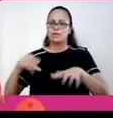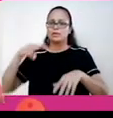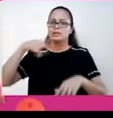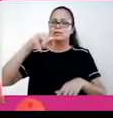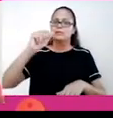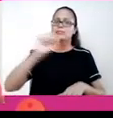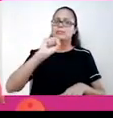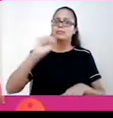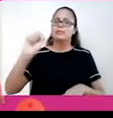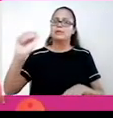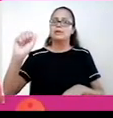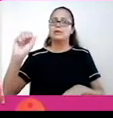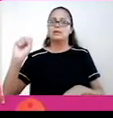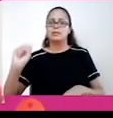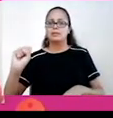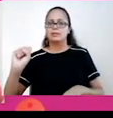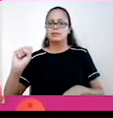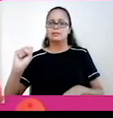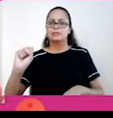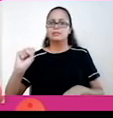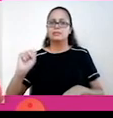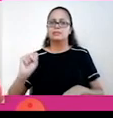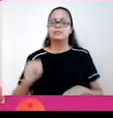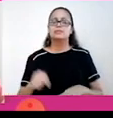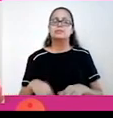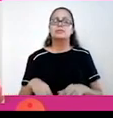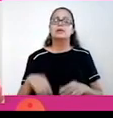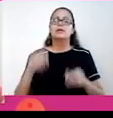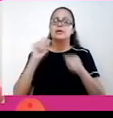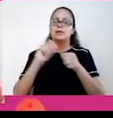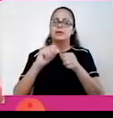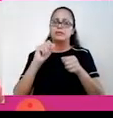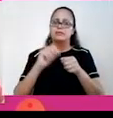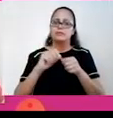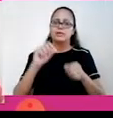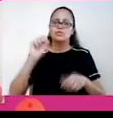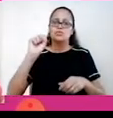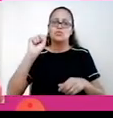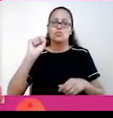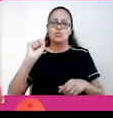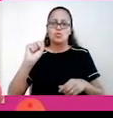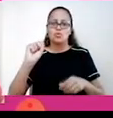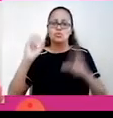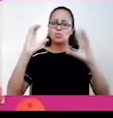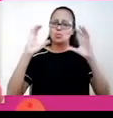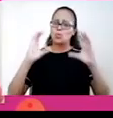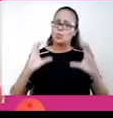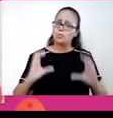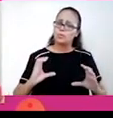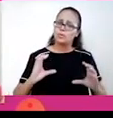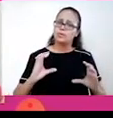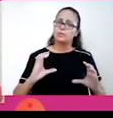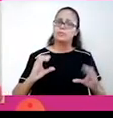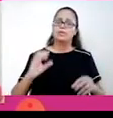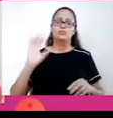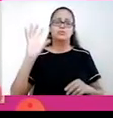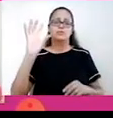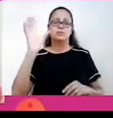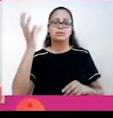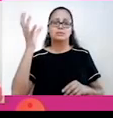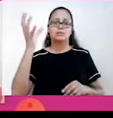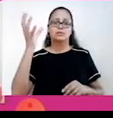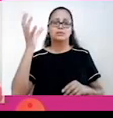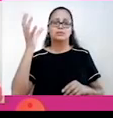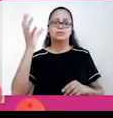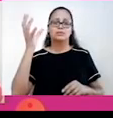de ação regional, o movimento geral da atmosfera, que provoca oito comportamentos climáticos. Então, as massas de ar é o movimento